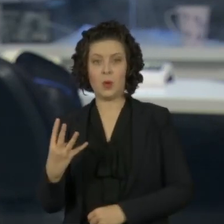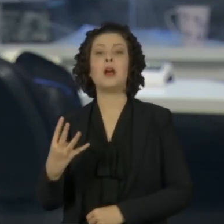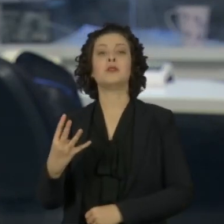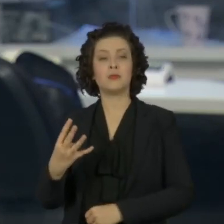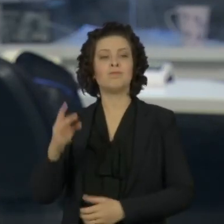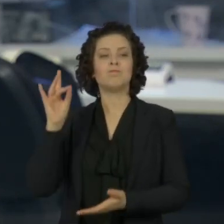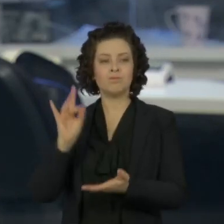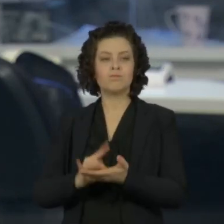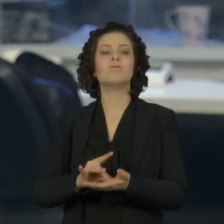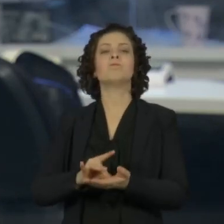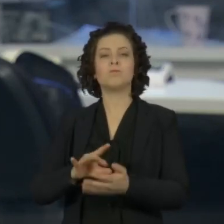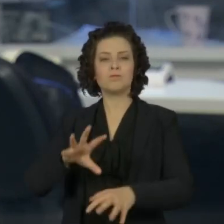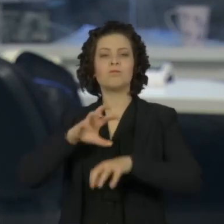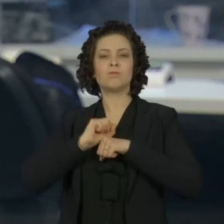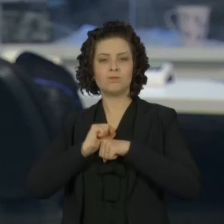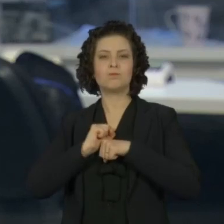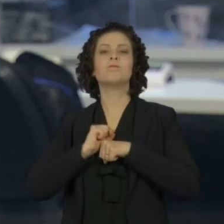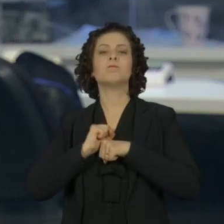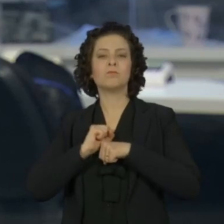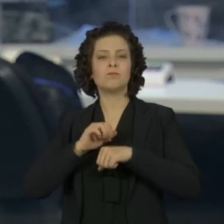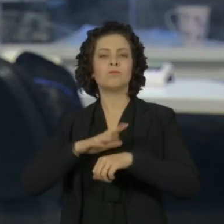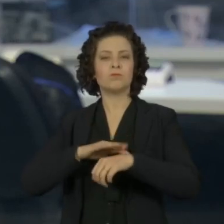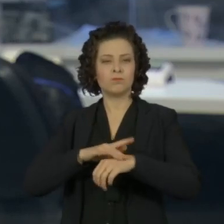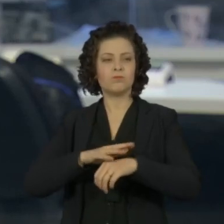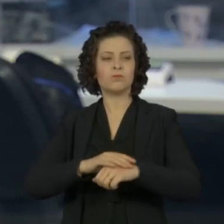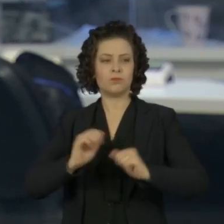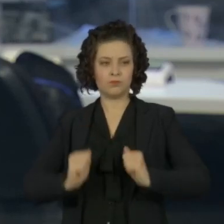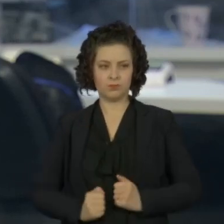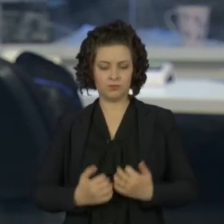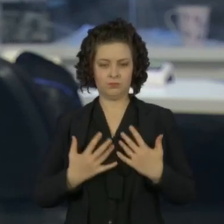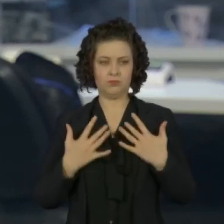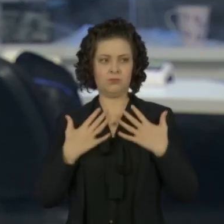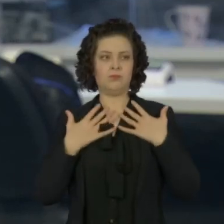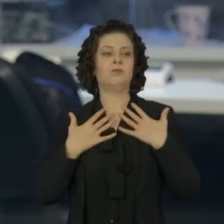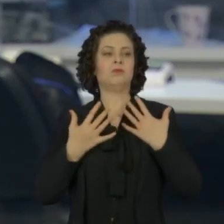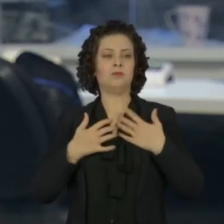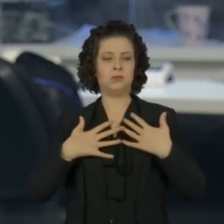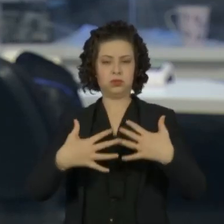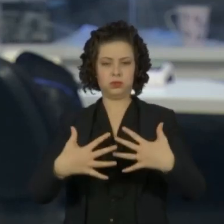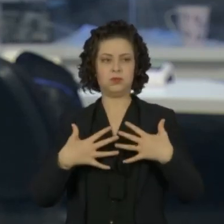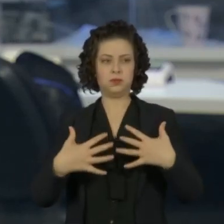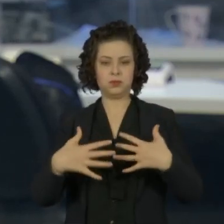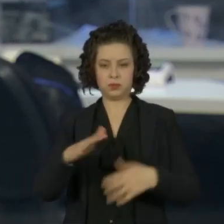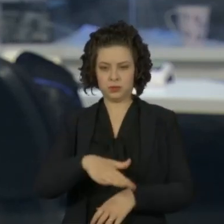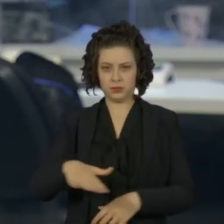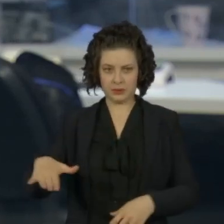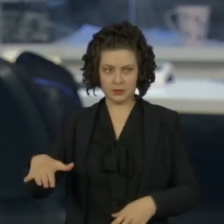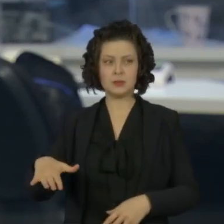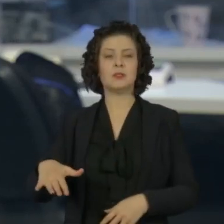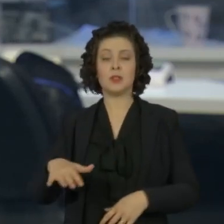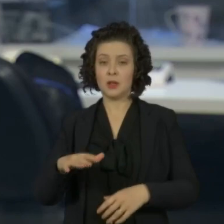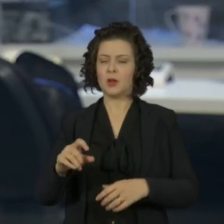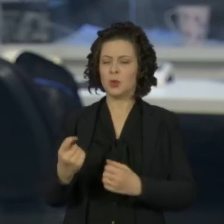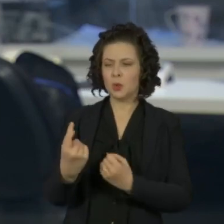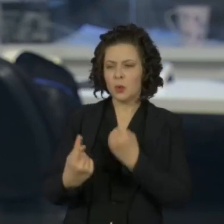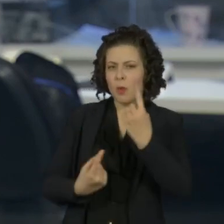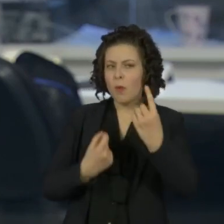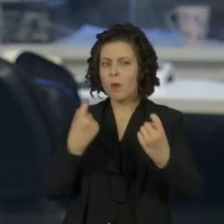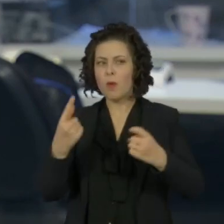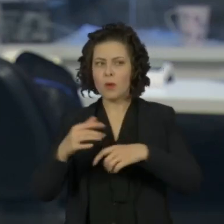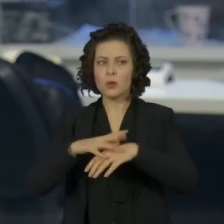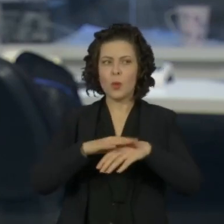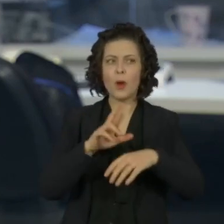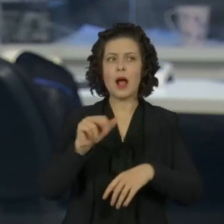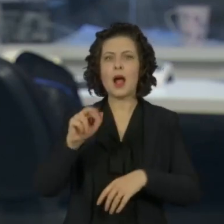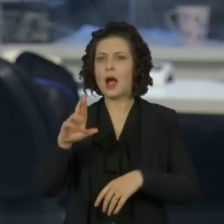confirmados da Síndrome Inflamatória Multissistêmica Pediátrica, uma doença rara associada ao novo